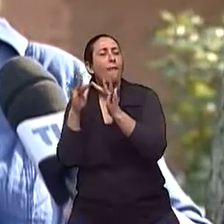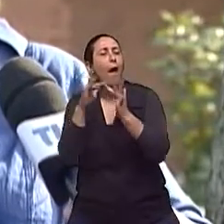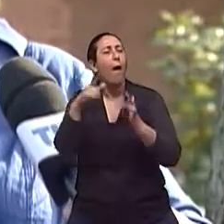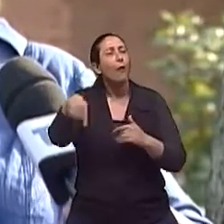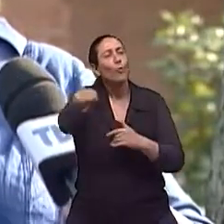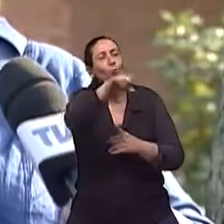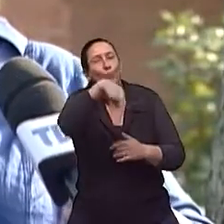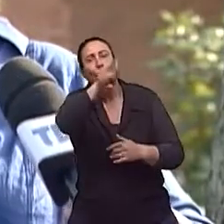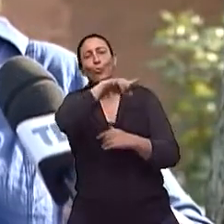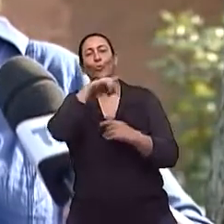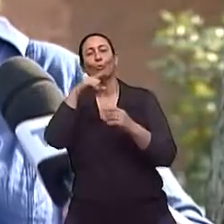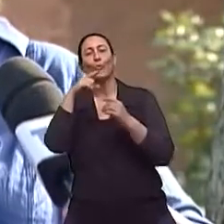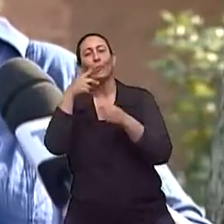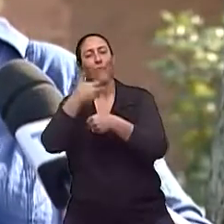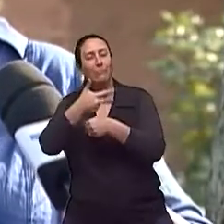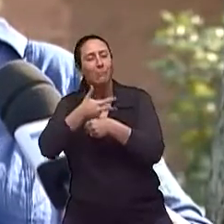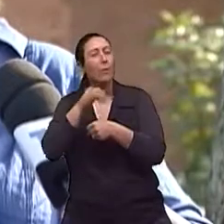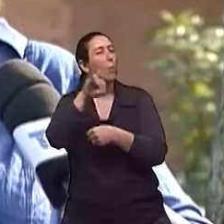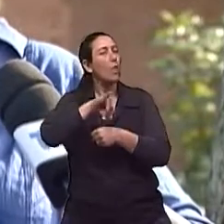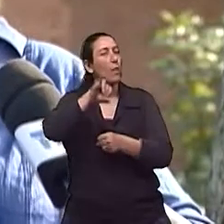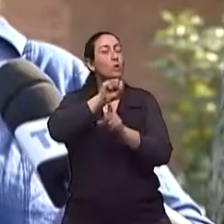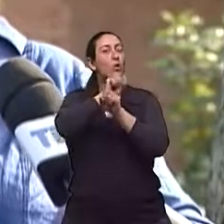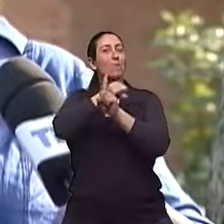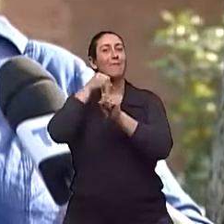idosos, a socialização.